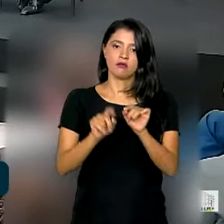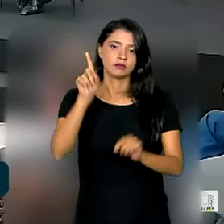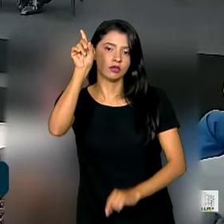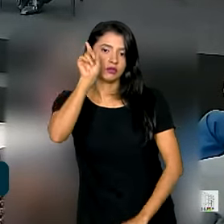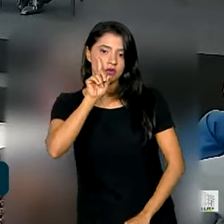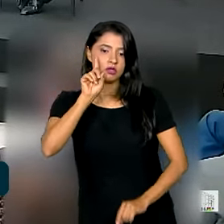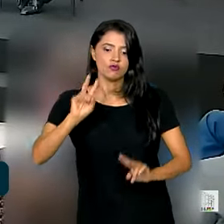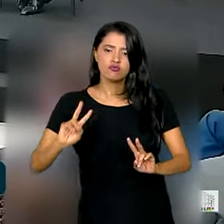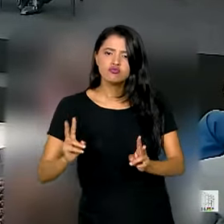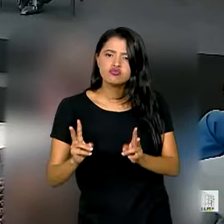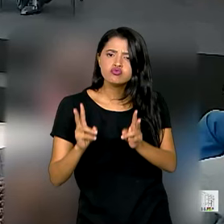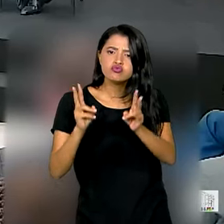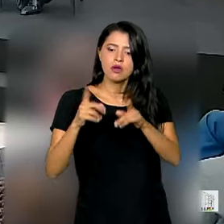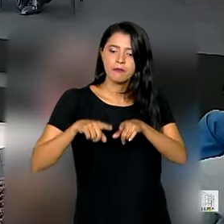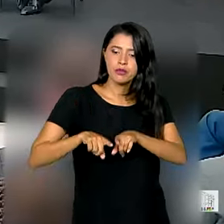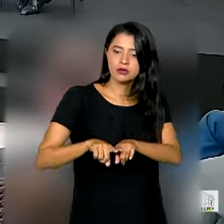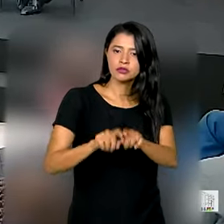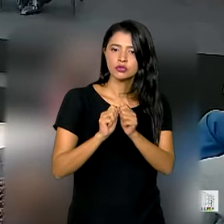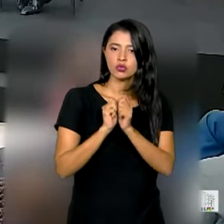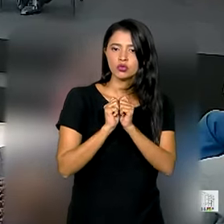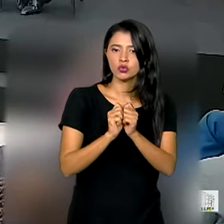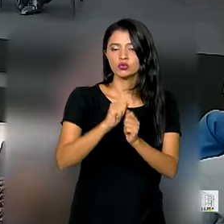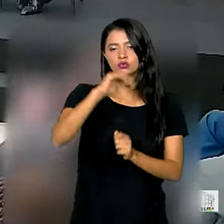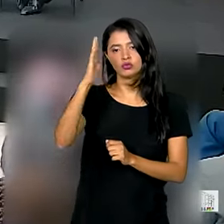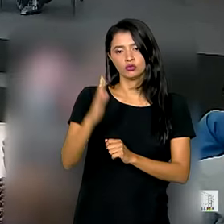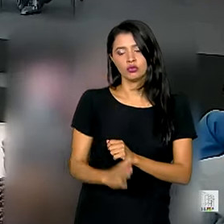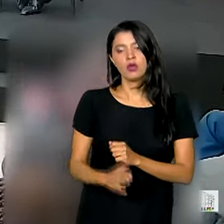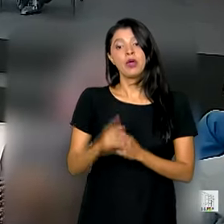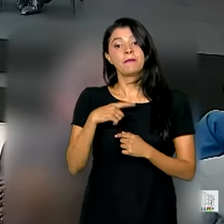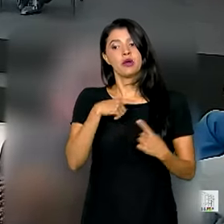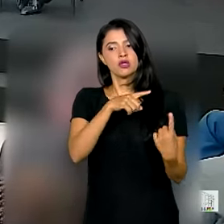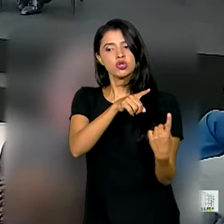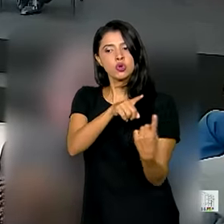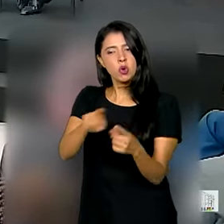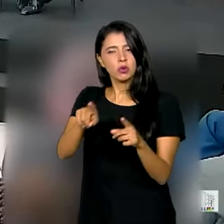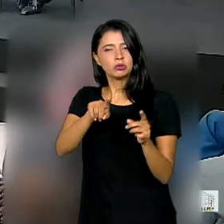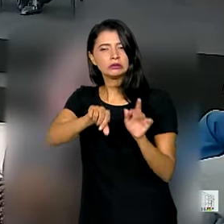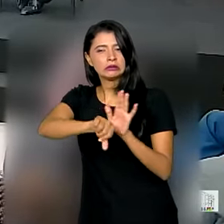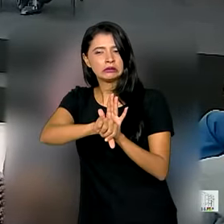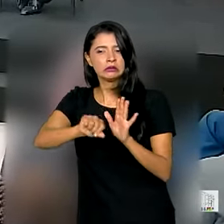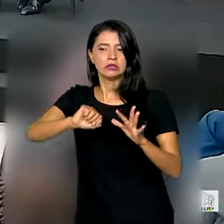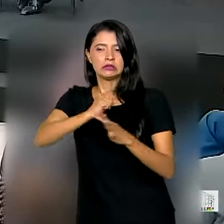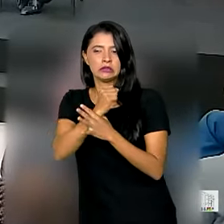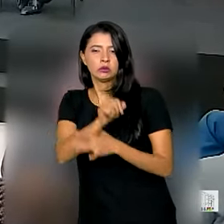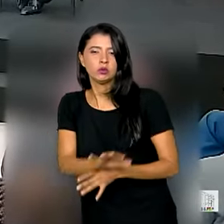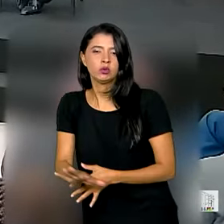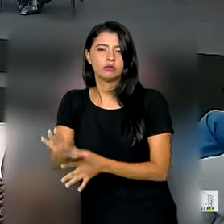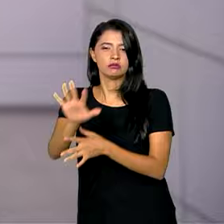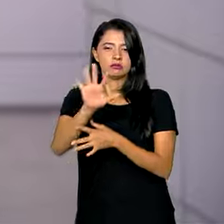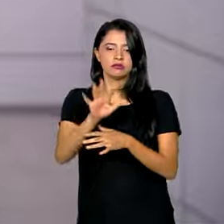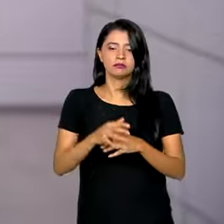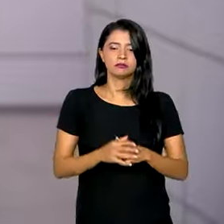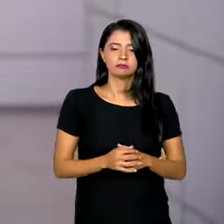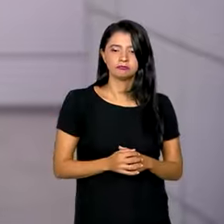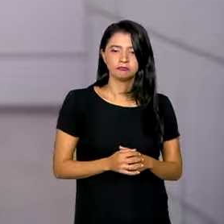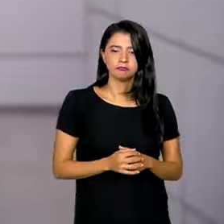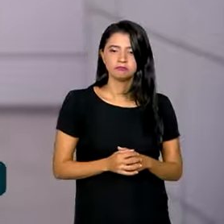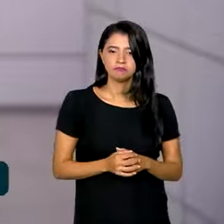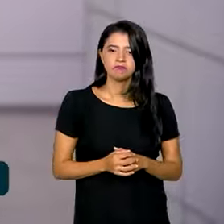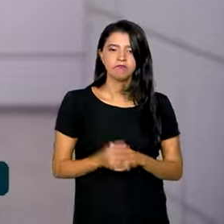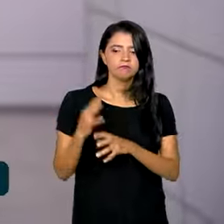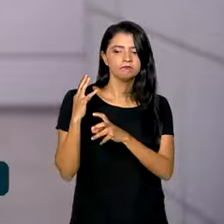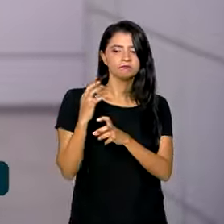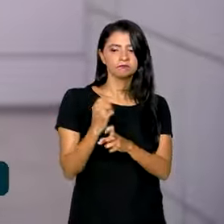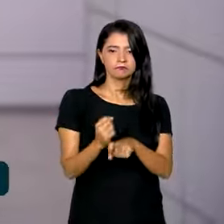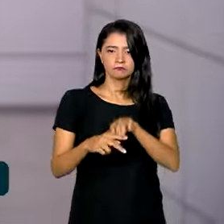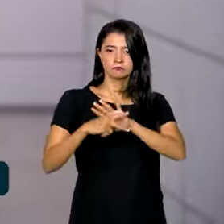valorizam muito a parceria com o Brasil para combater os desafios de segurança regional. Um balanço